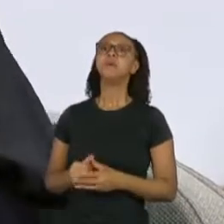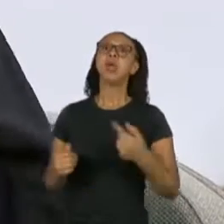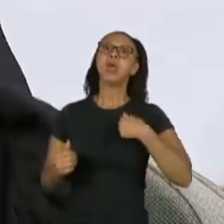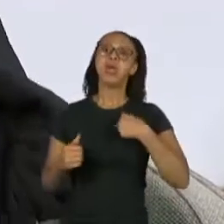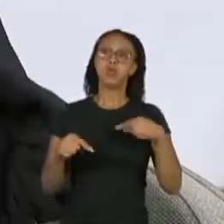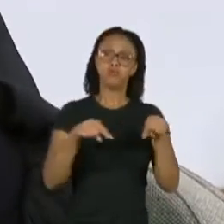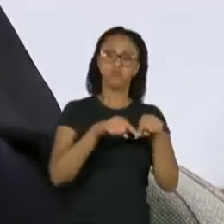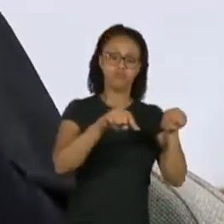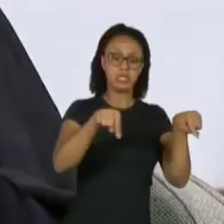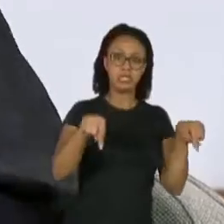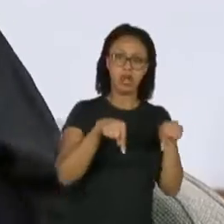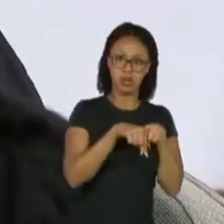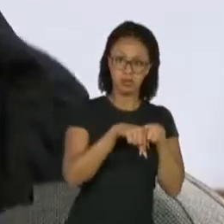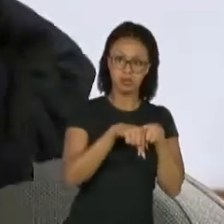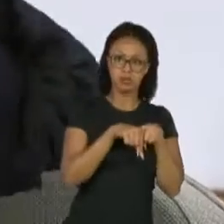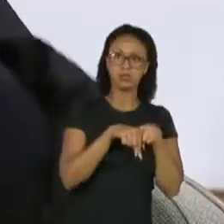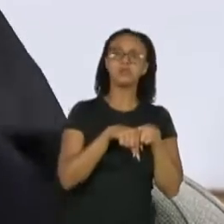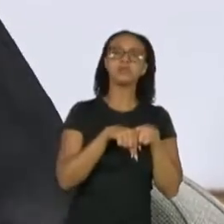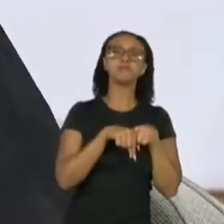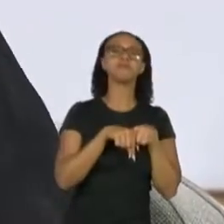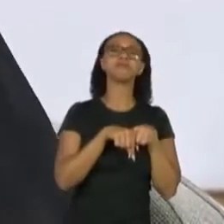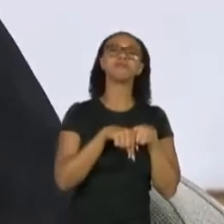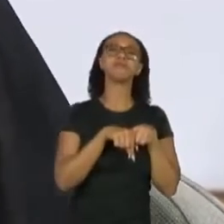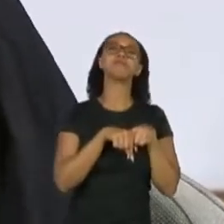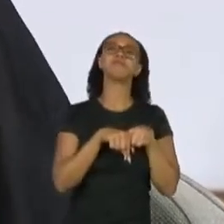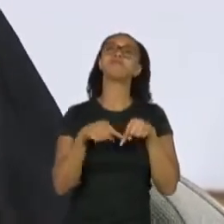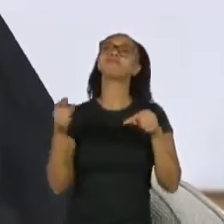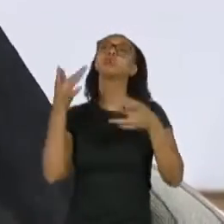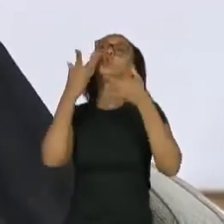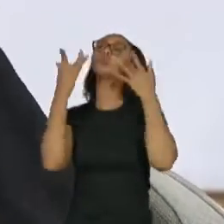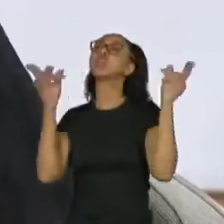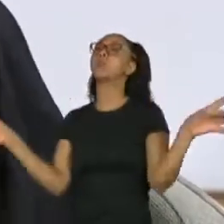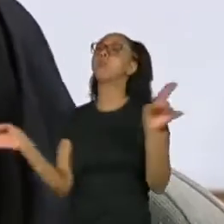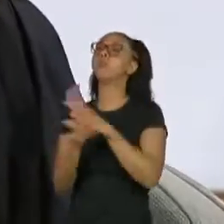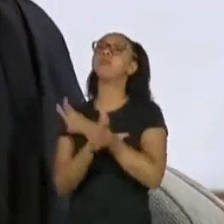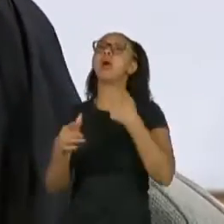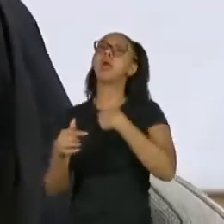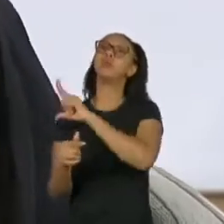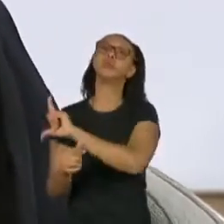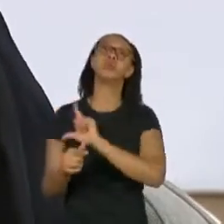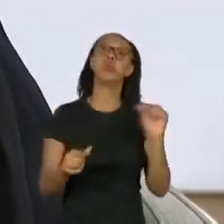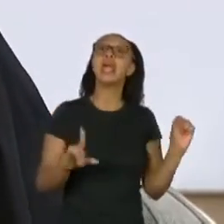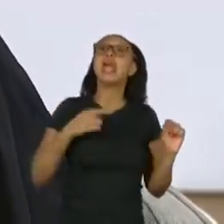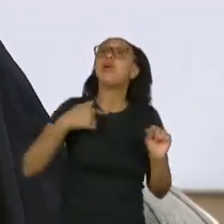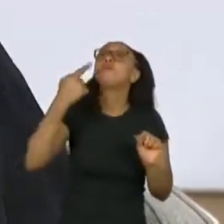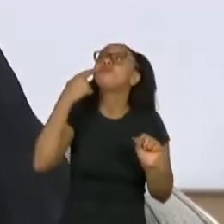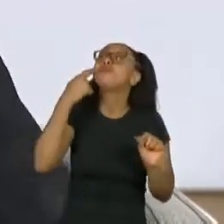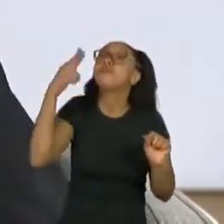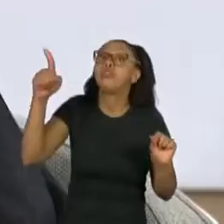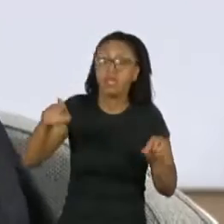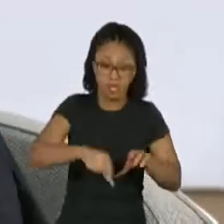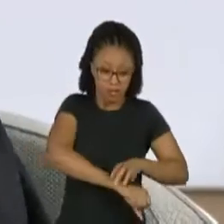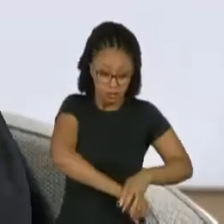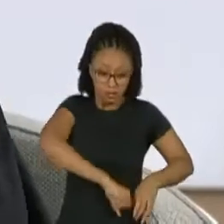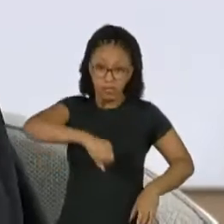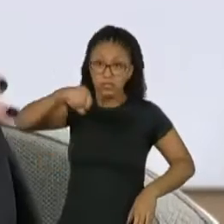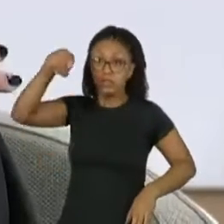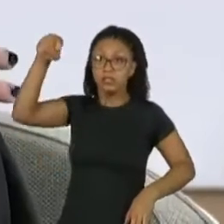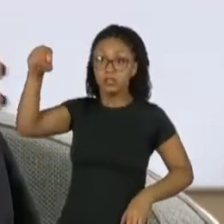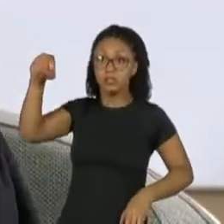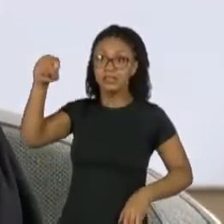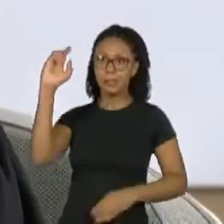saindo para ir para meu camarim. Só vi uns cacetetes mesmo,